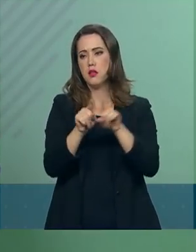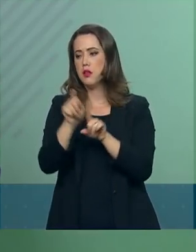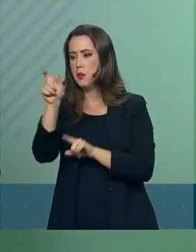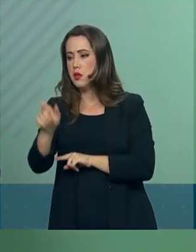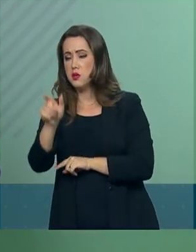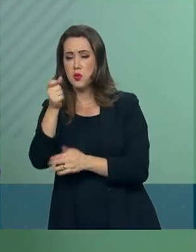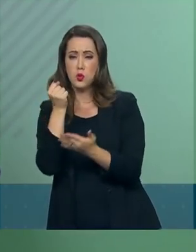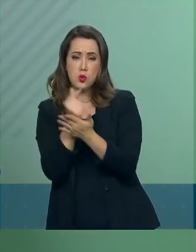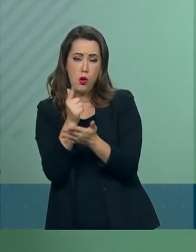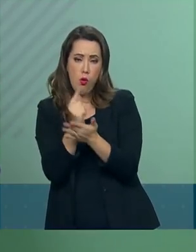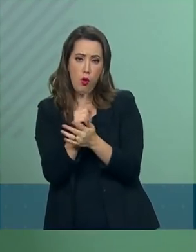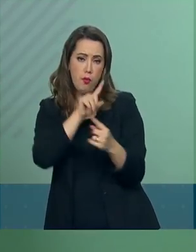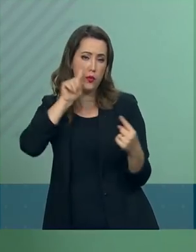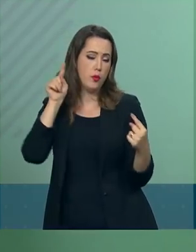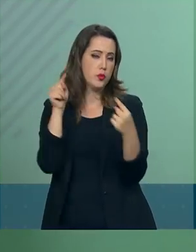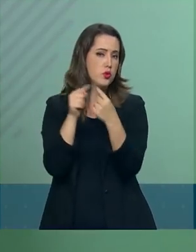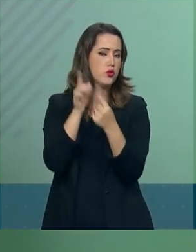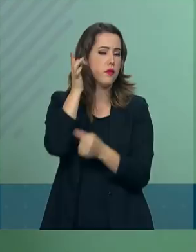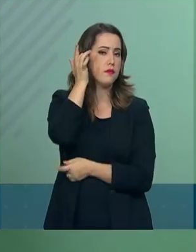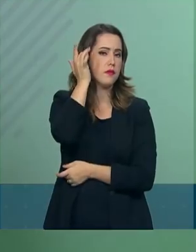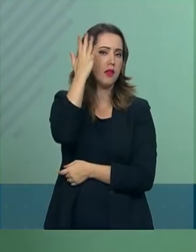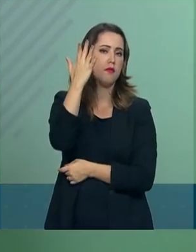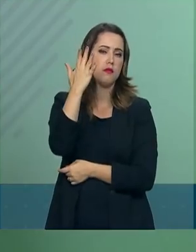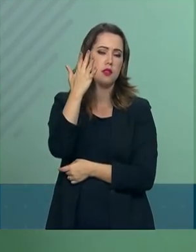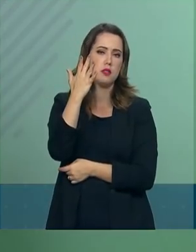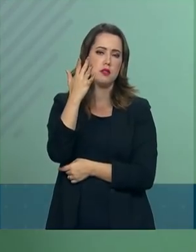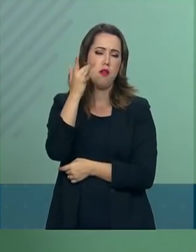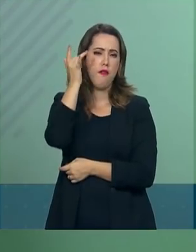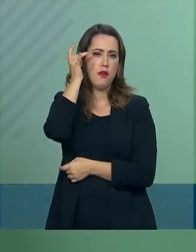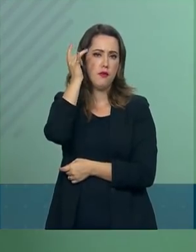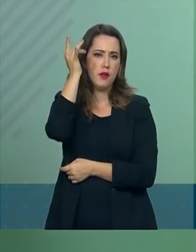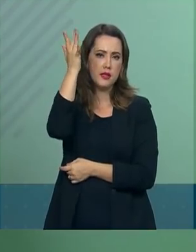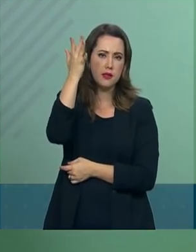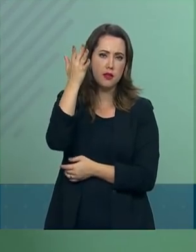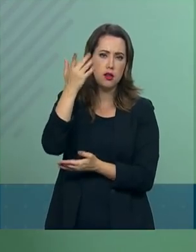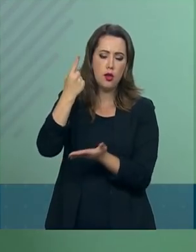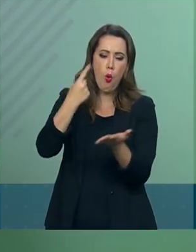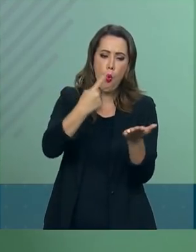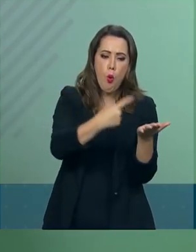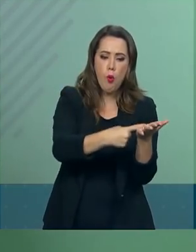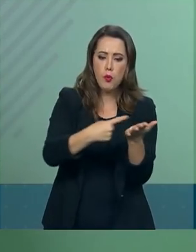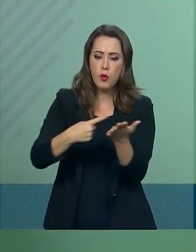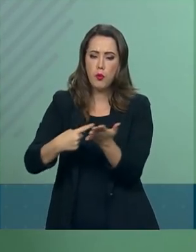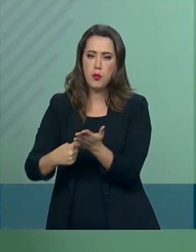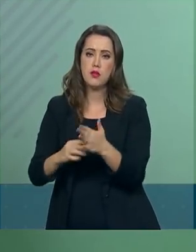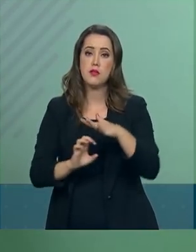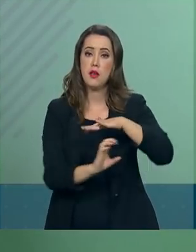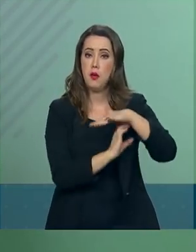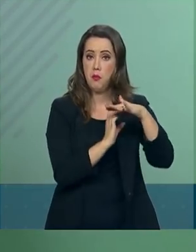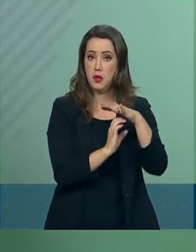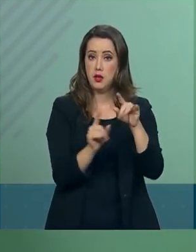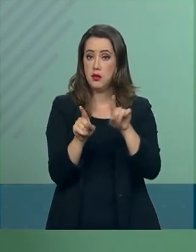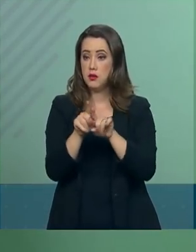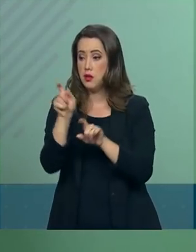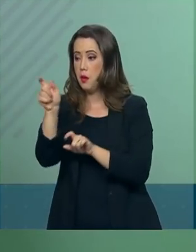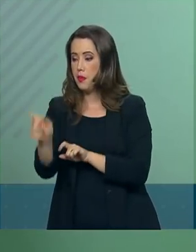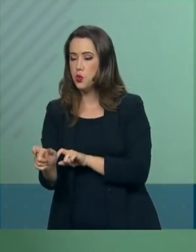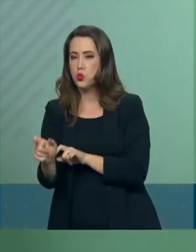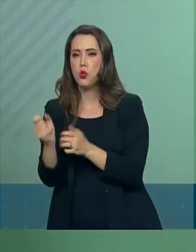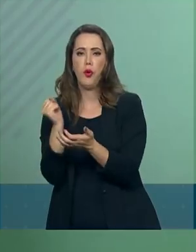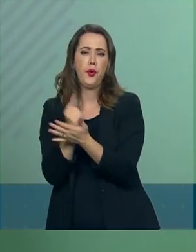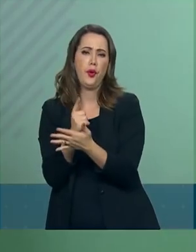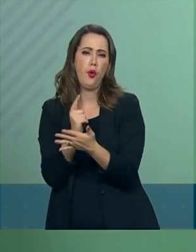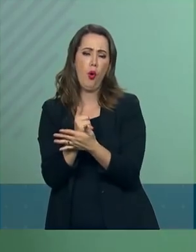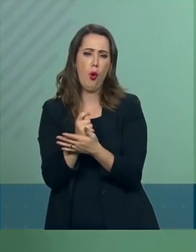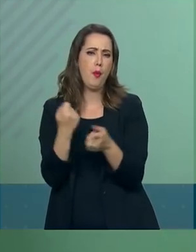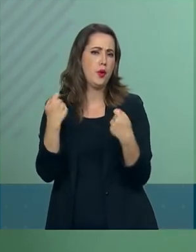visa facilitar a conciliação e a mediação de acordos sem que